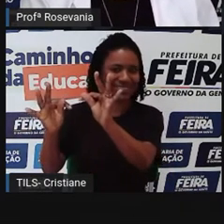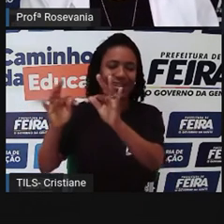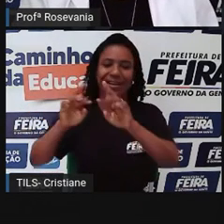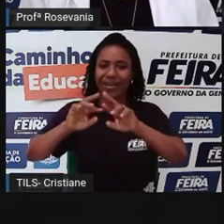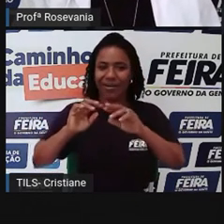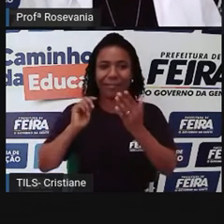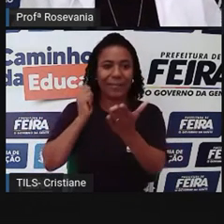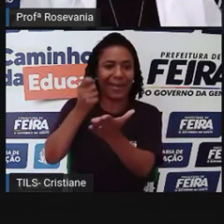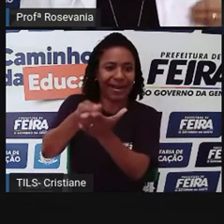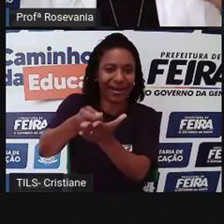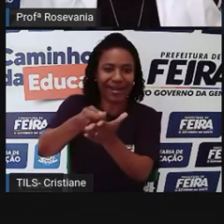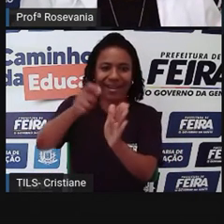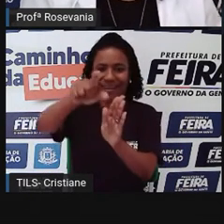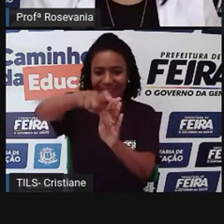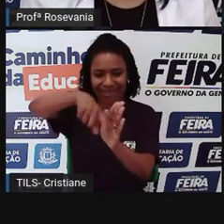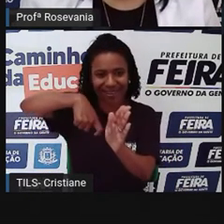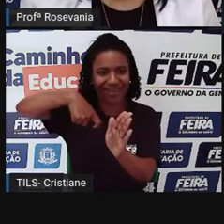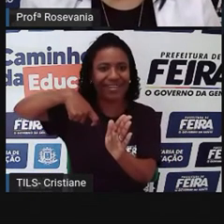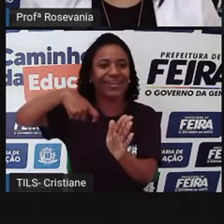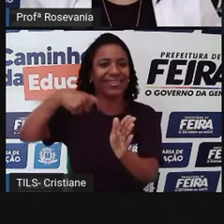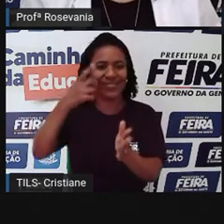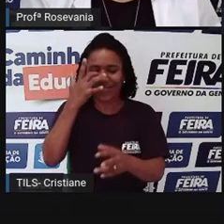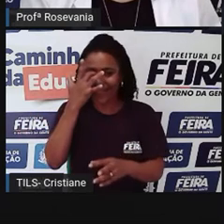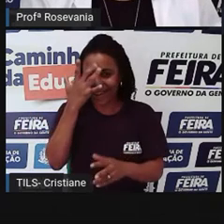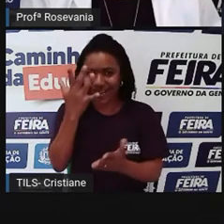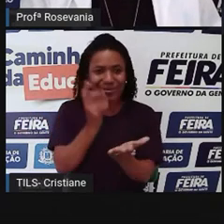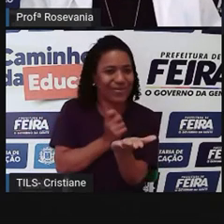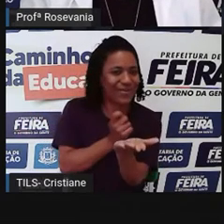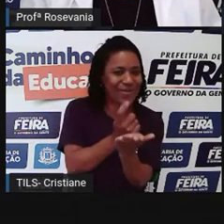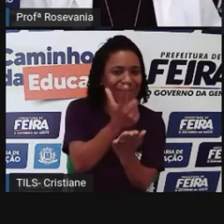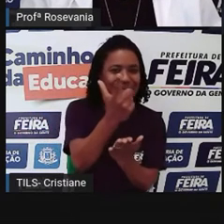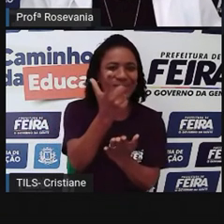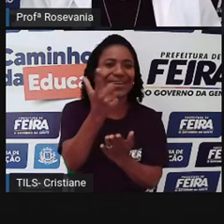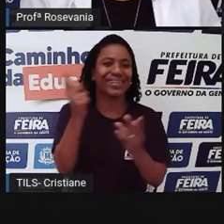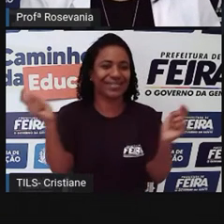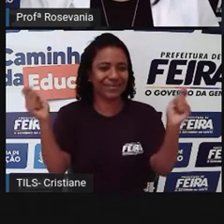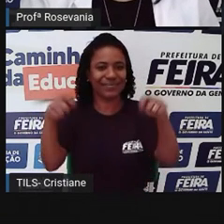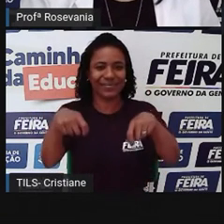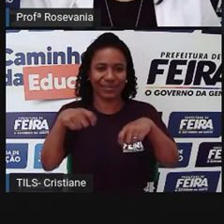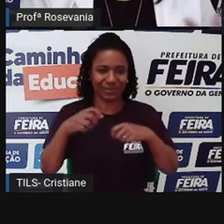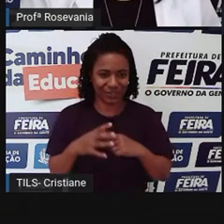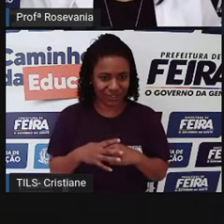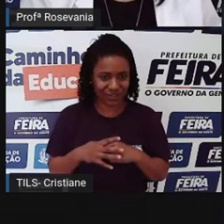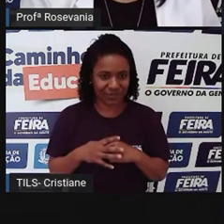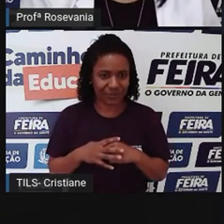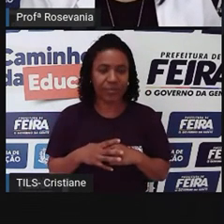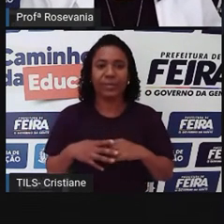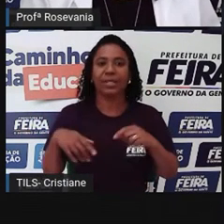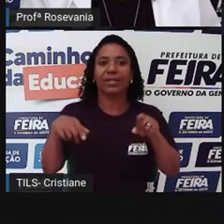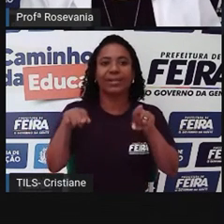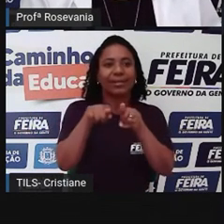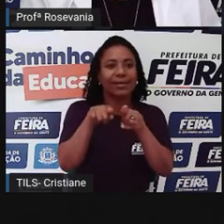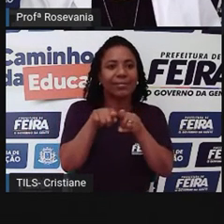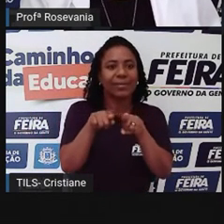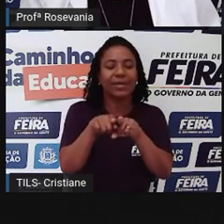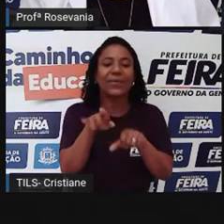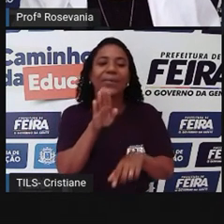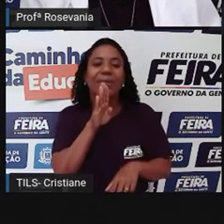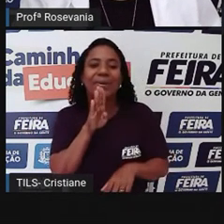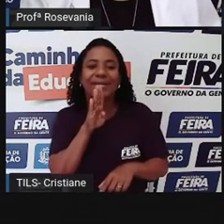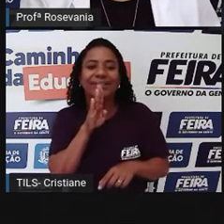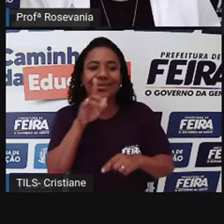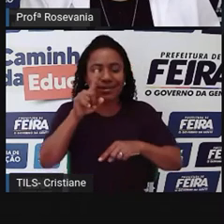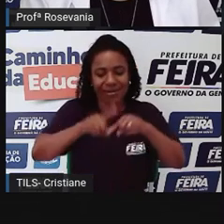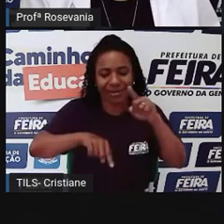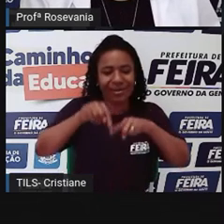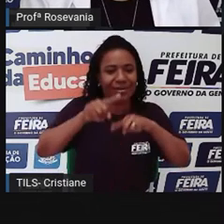de pagar, essas novas formas de comprar, essas novas formas de você conhecer o produto sem às